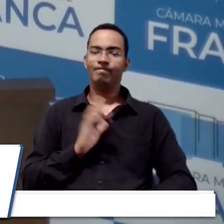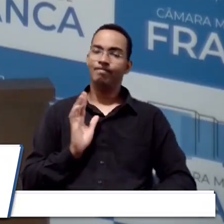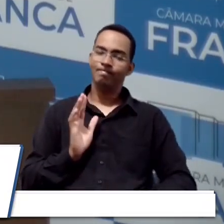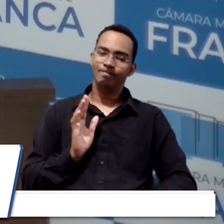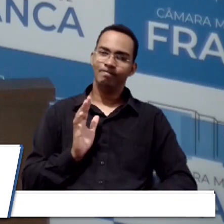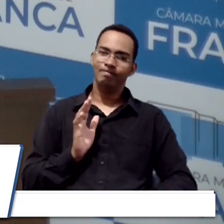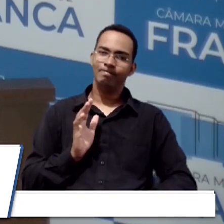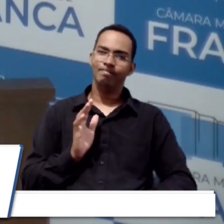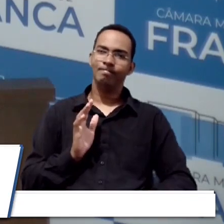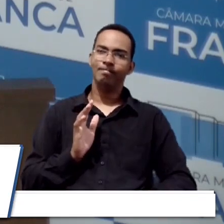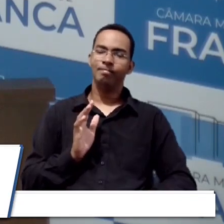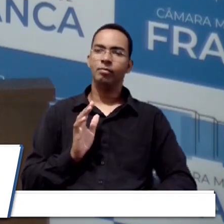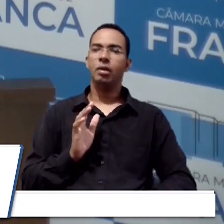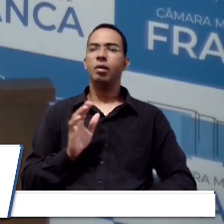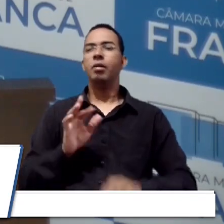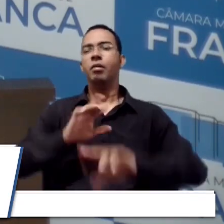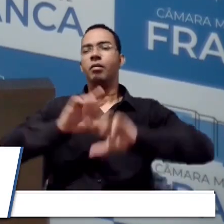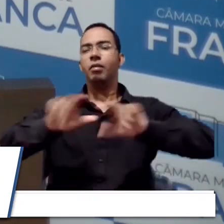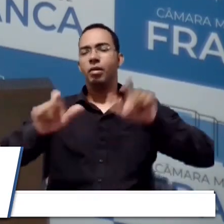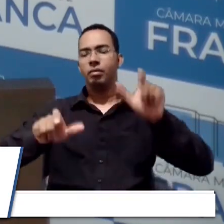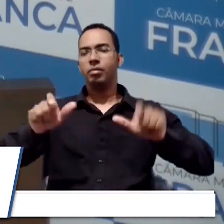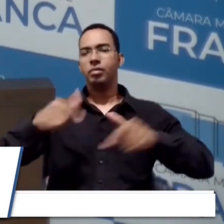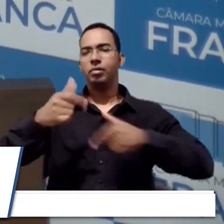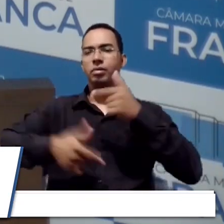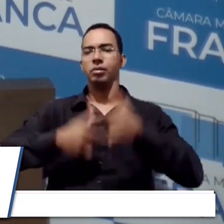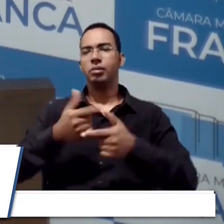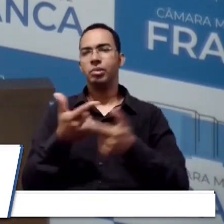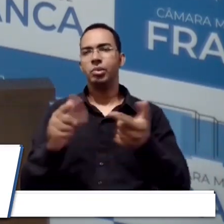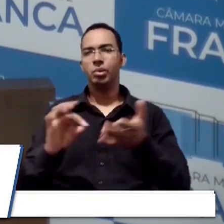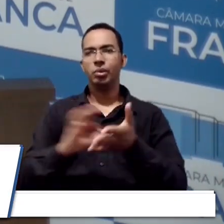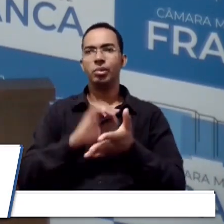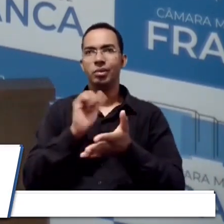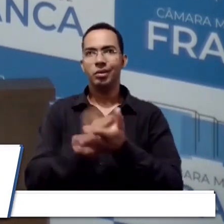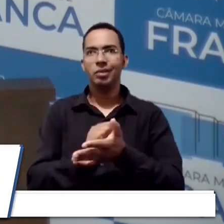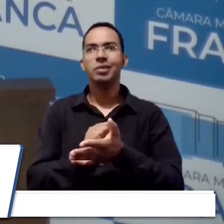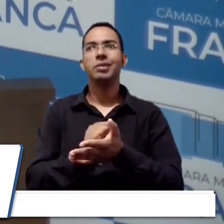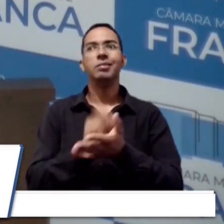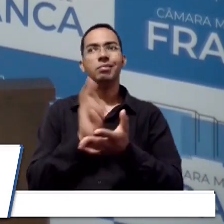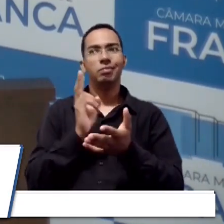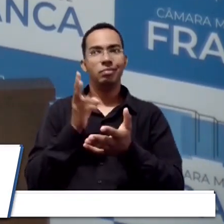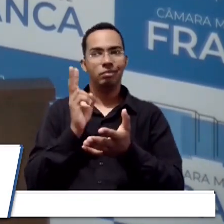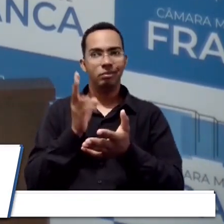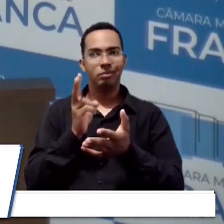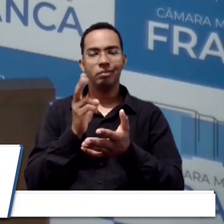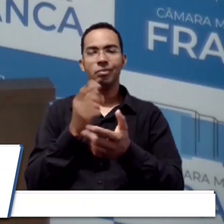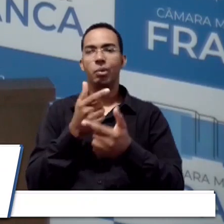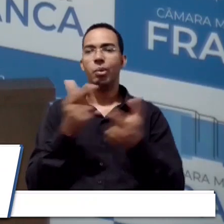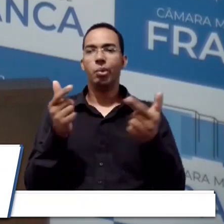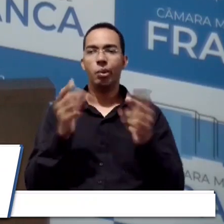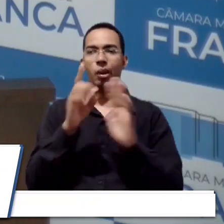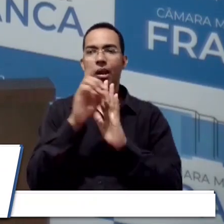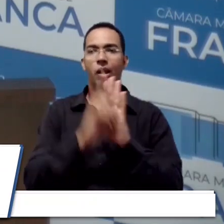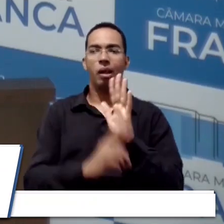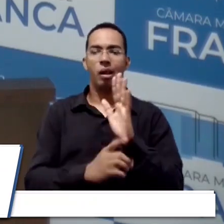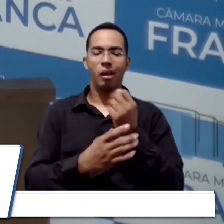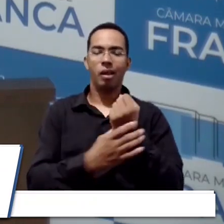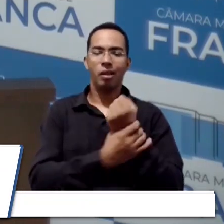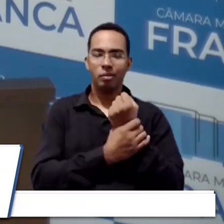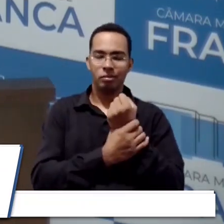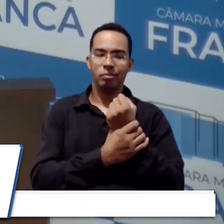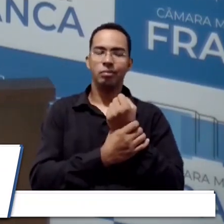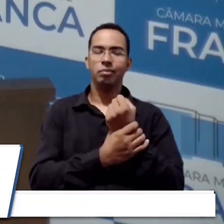E muita gente trabalhando sem registro, sem os seus direitos garantidos